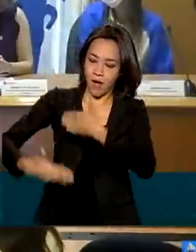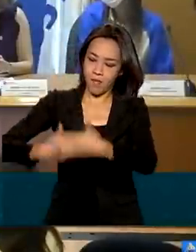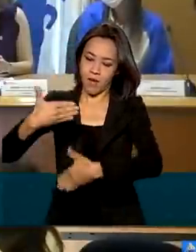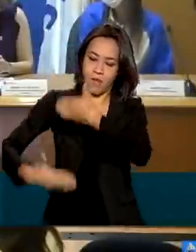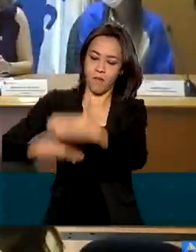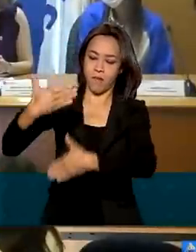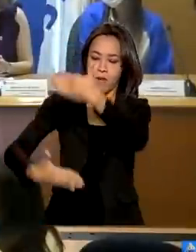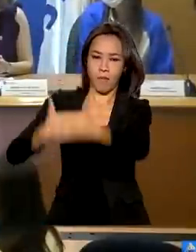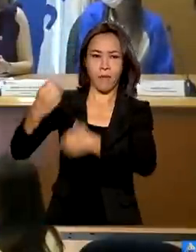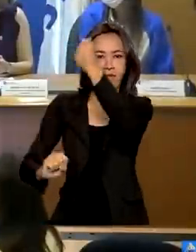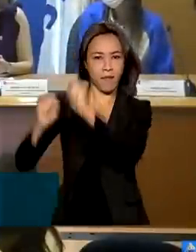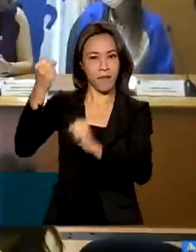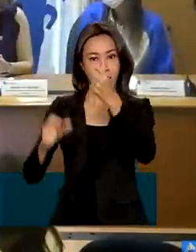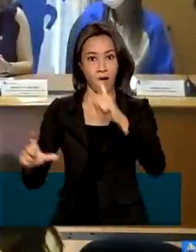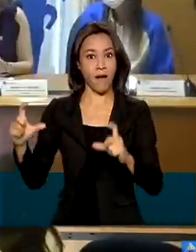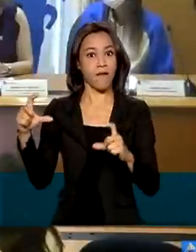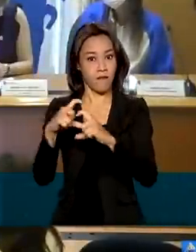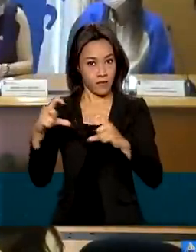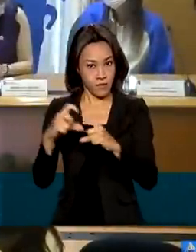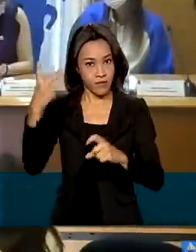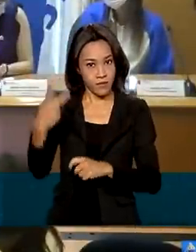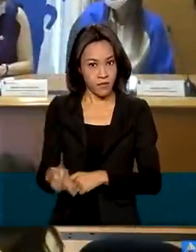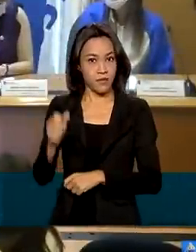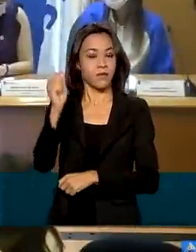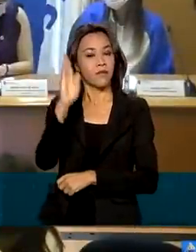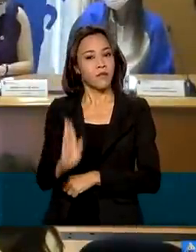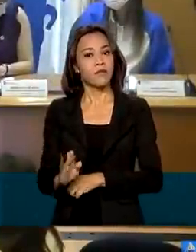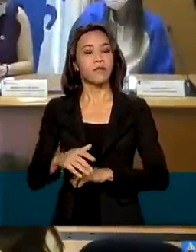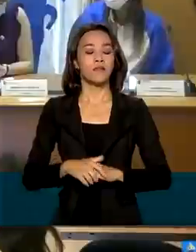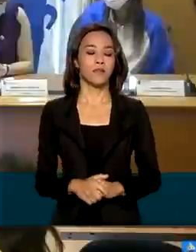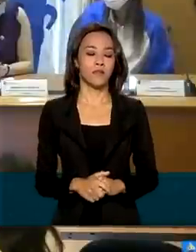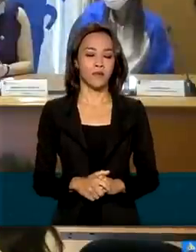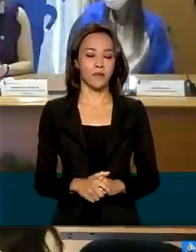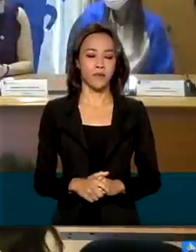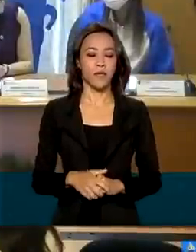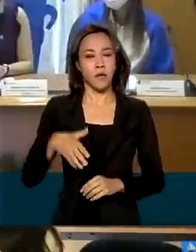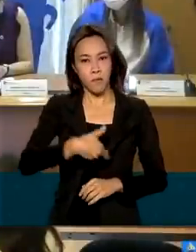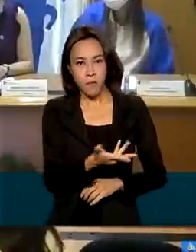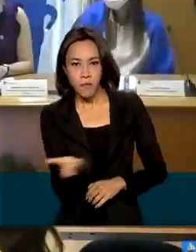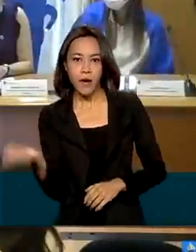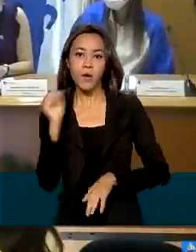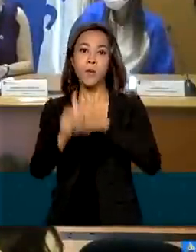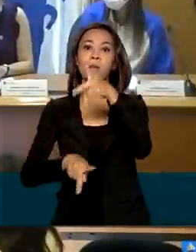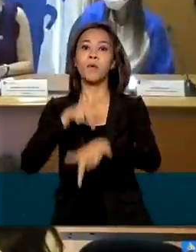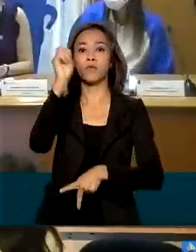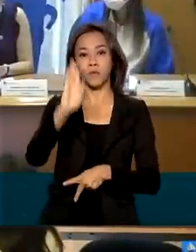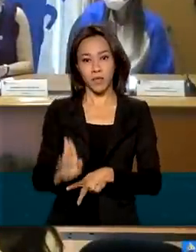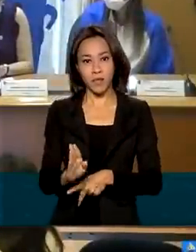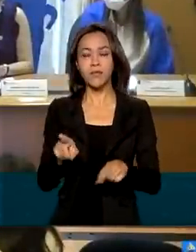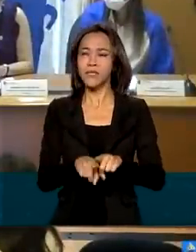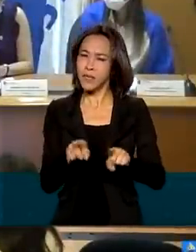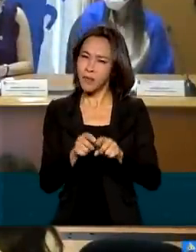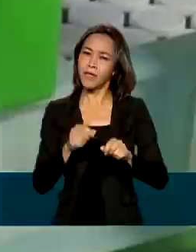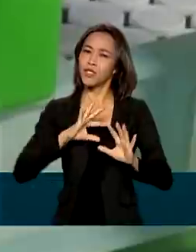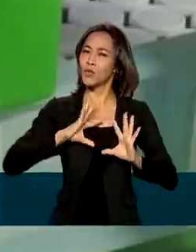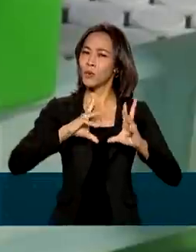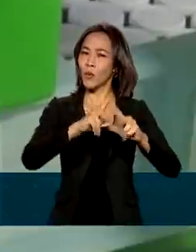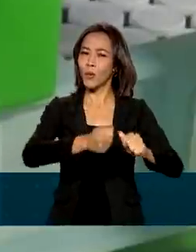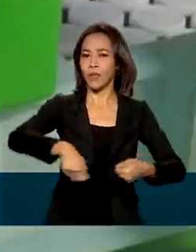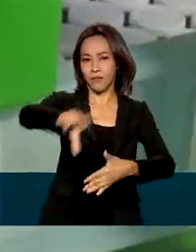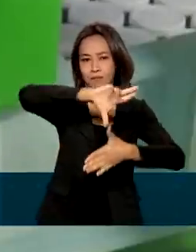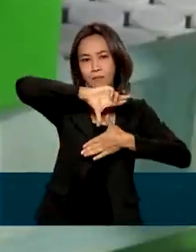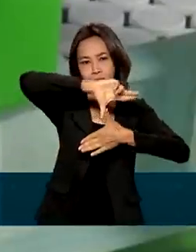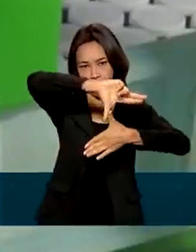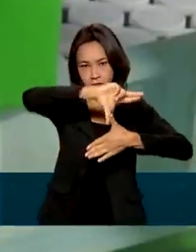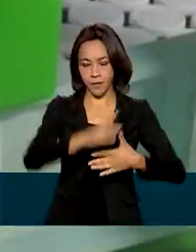equitativo à nossa vacina para a população do Brasil e de toda a Latinoamérica. A